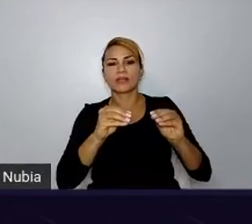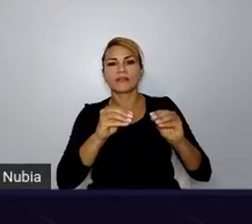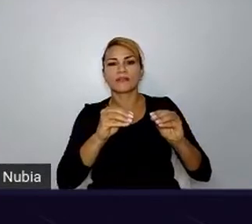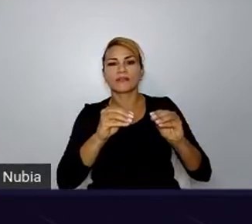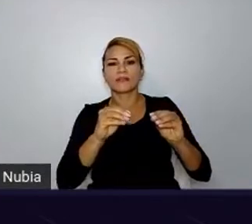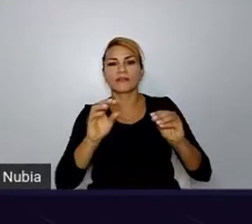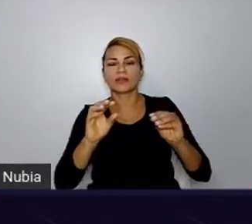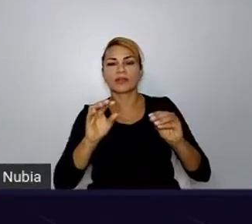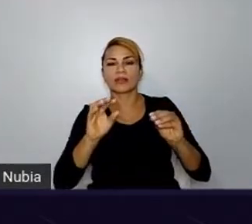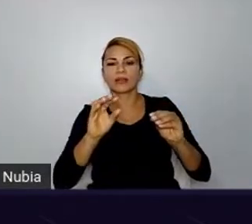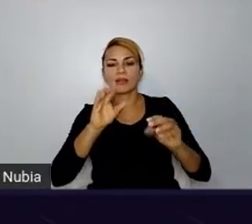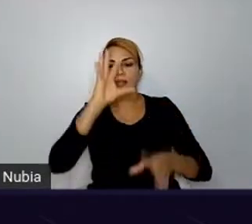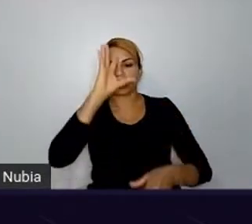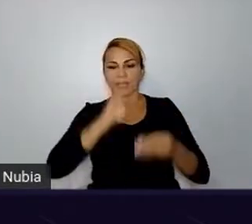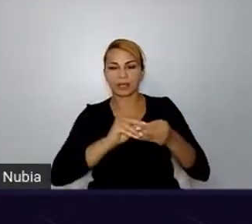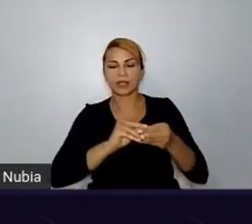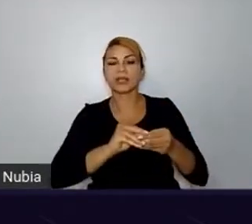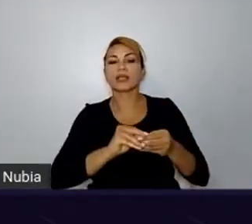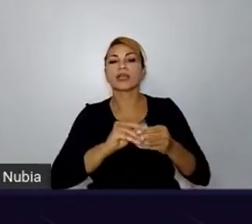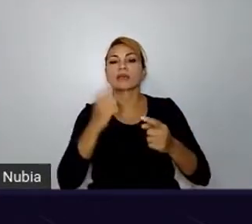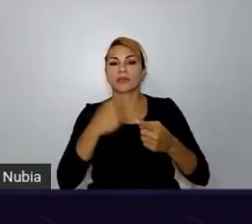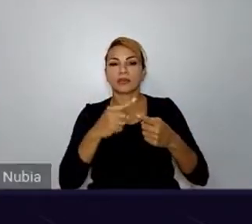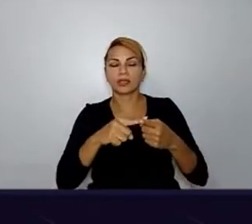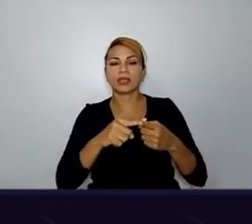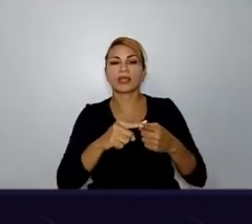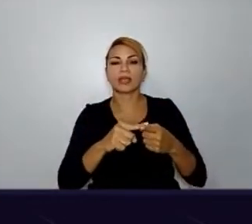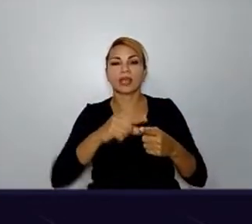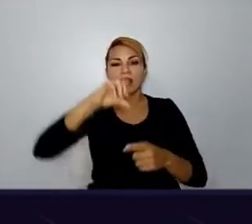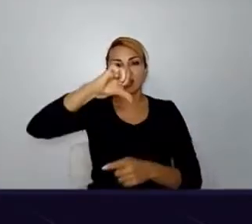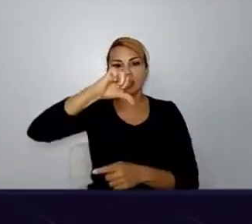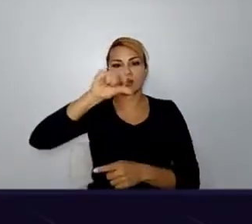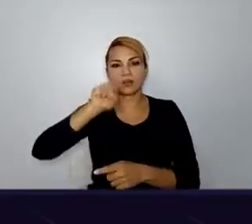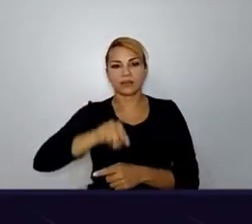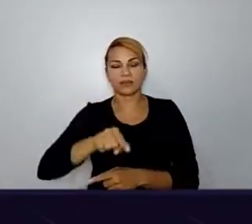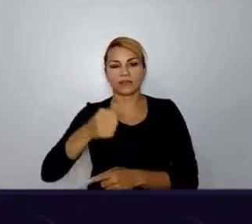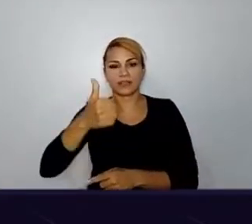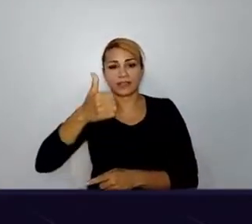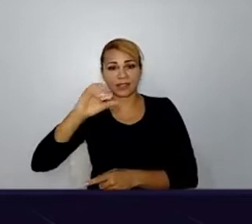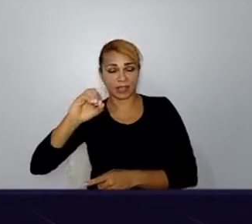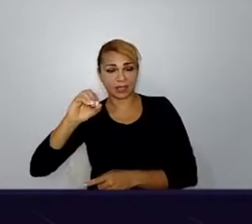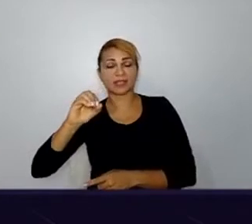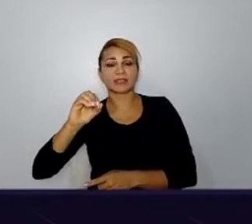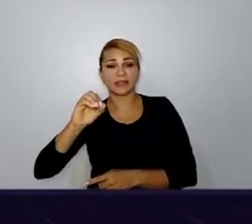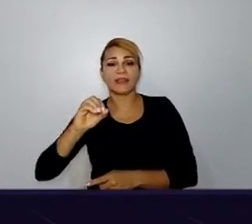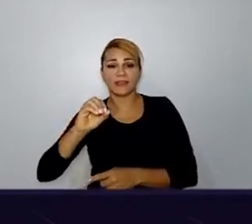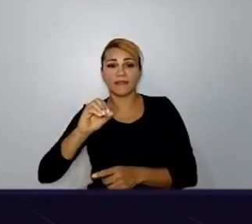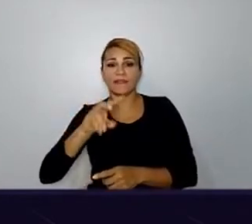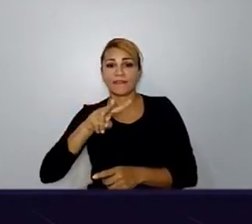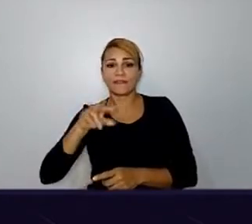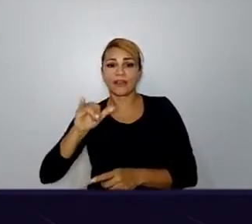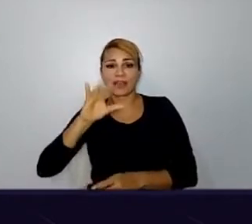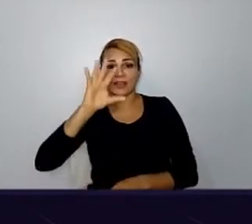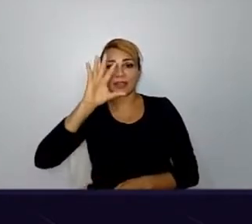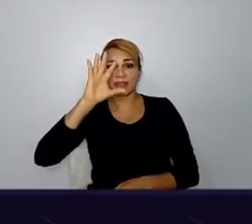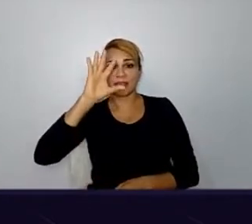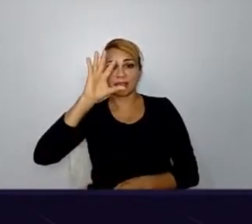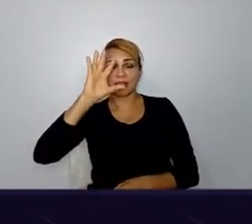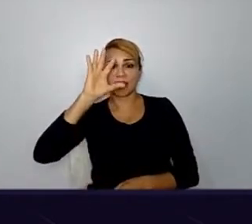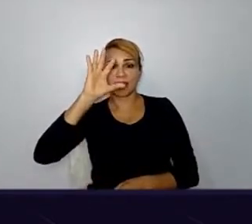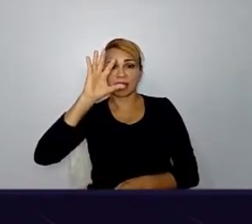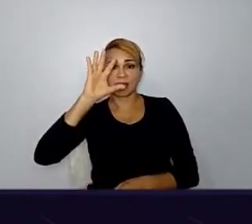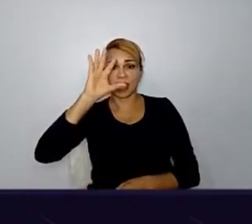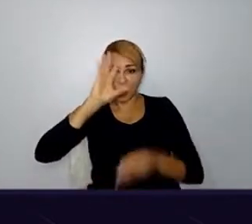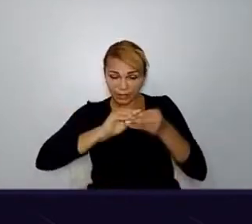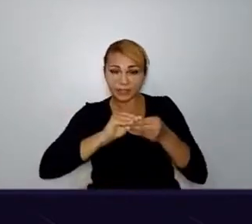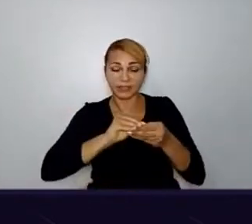às 21h10, vai iniciar o encerramento da Python Brasil 2020, essa parte de palestras, lembrando que a gente tem um final de